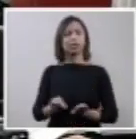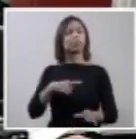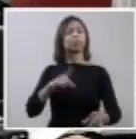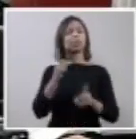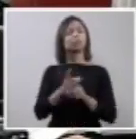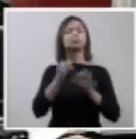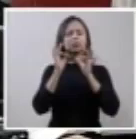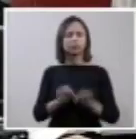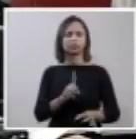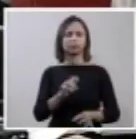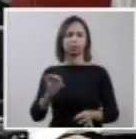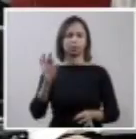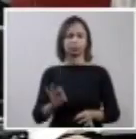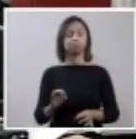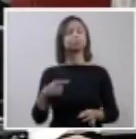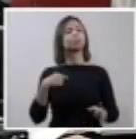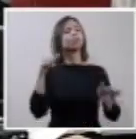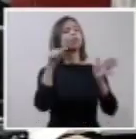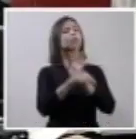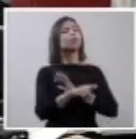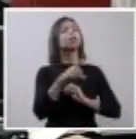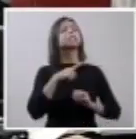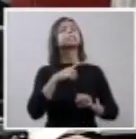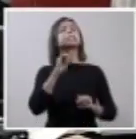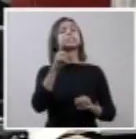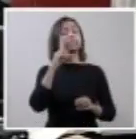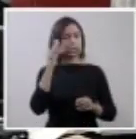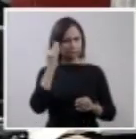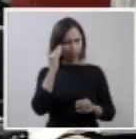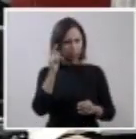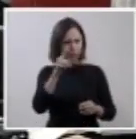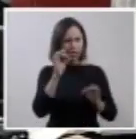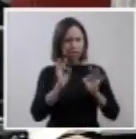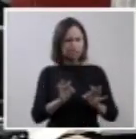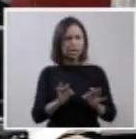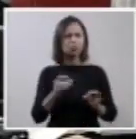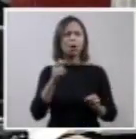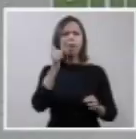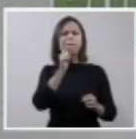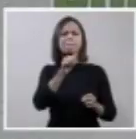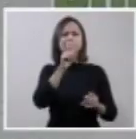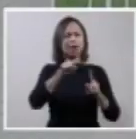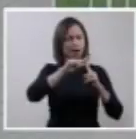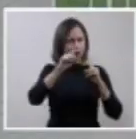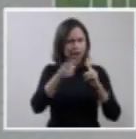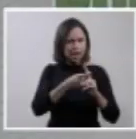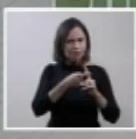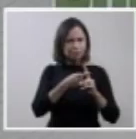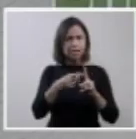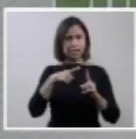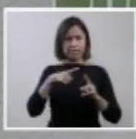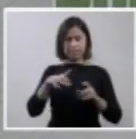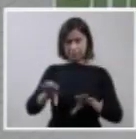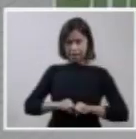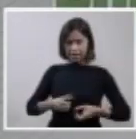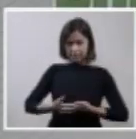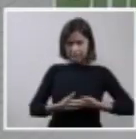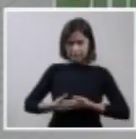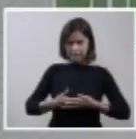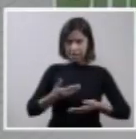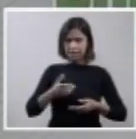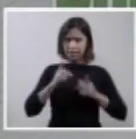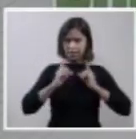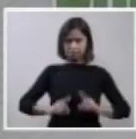é uma gravidez de maior risco para a mãe. Sim. Essa gravidez pode levar a intercorrências durante a gestação,